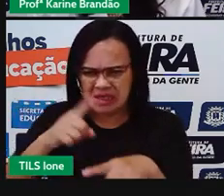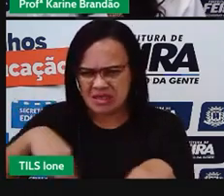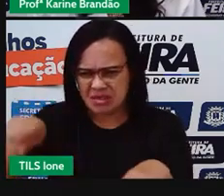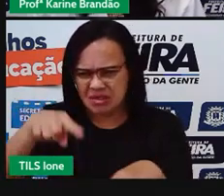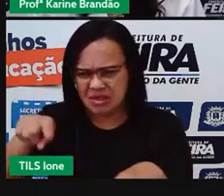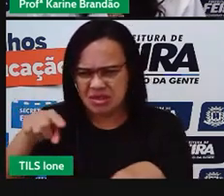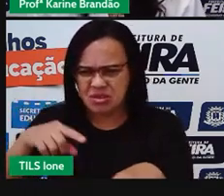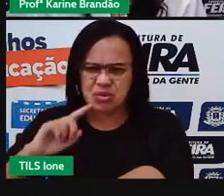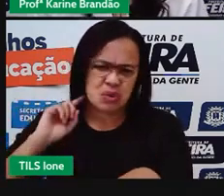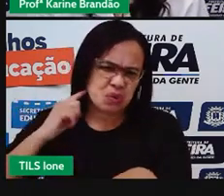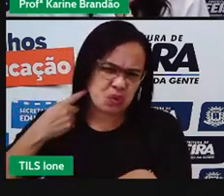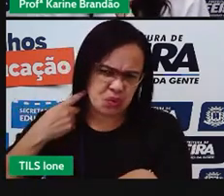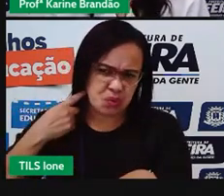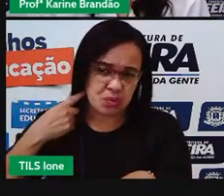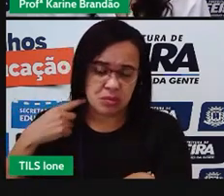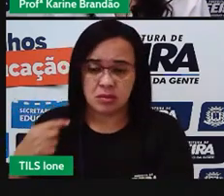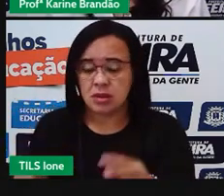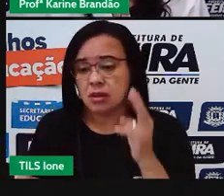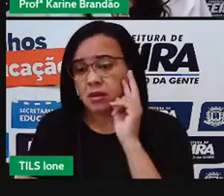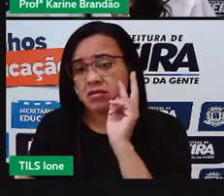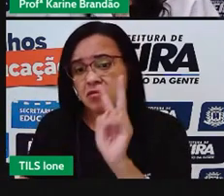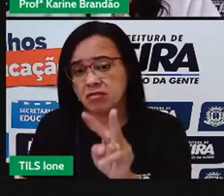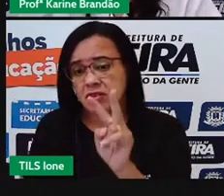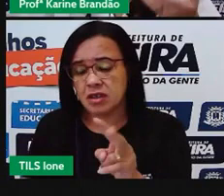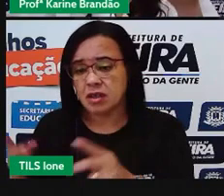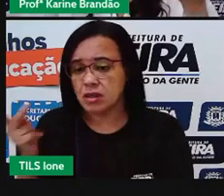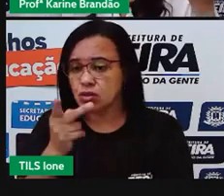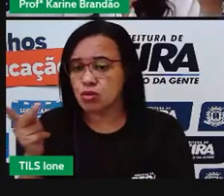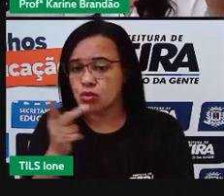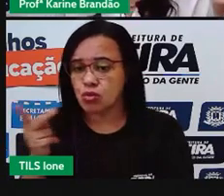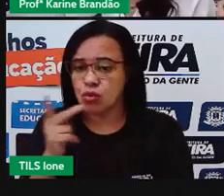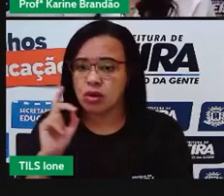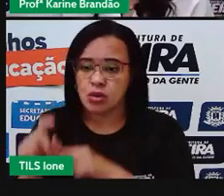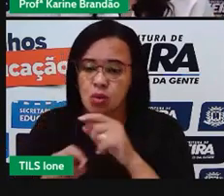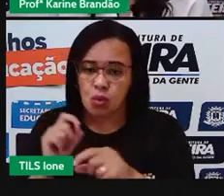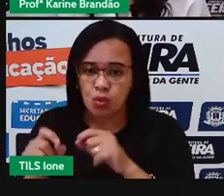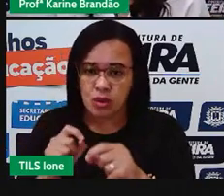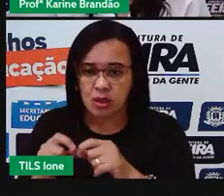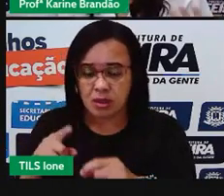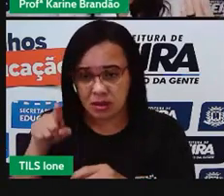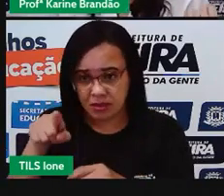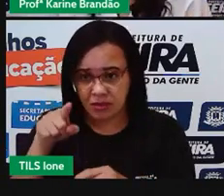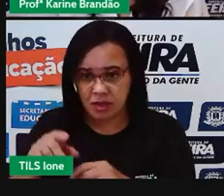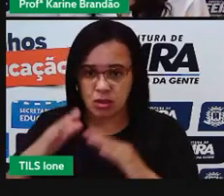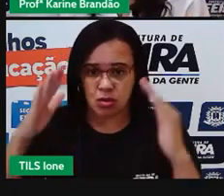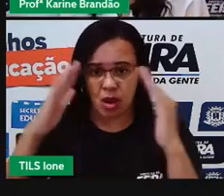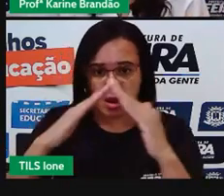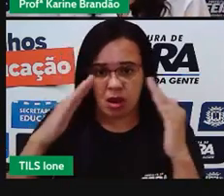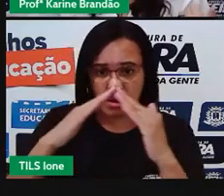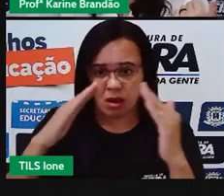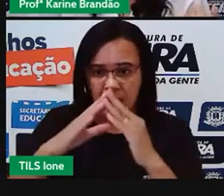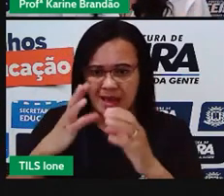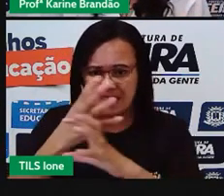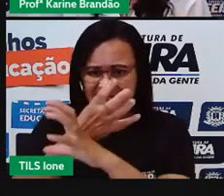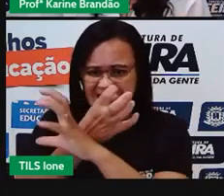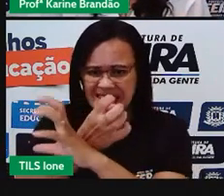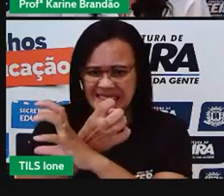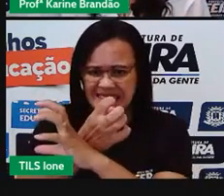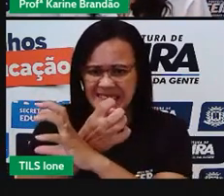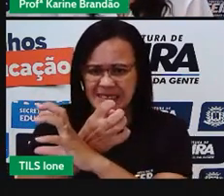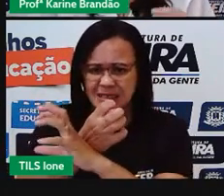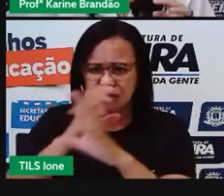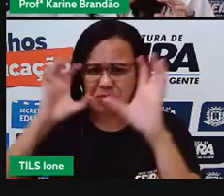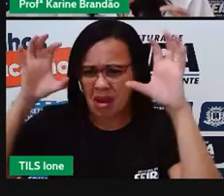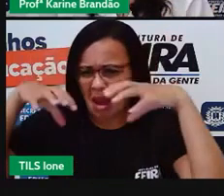E essa aqui, quando nós olhamos essas duas imagens e pensando nessas últimas imagens, nessas últimas charges que nós vimos,